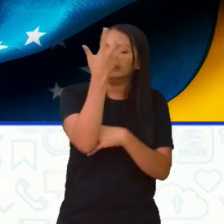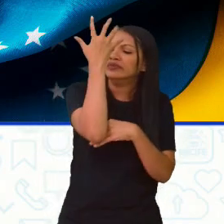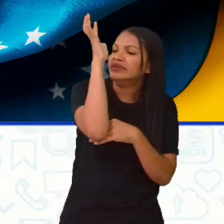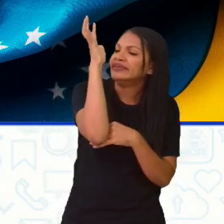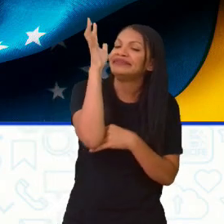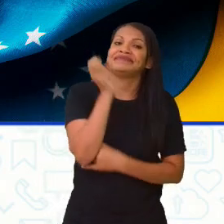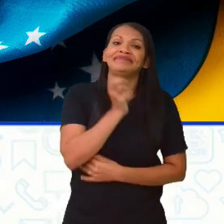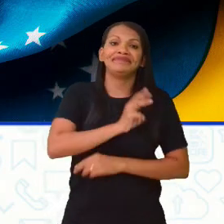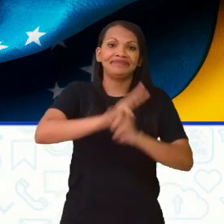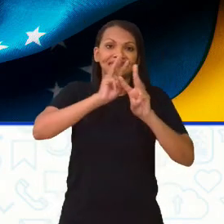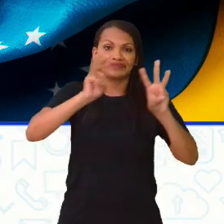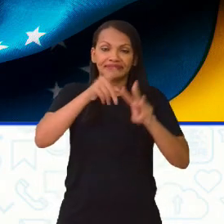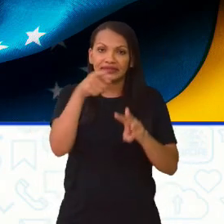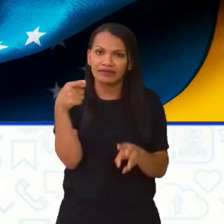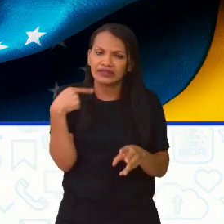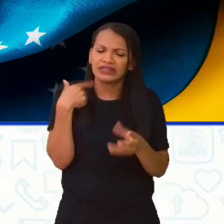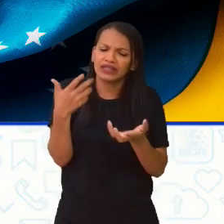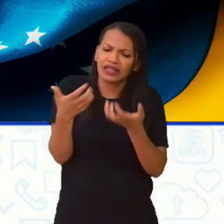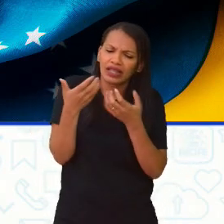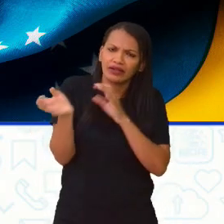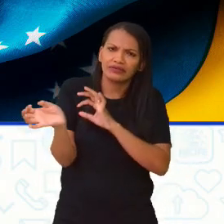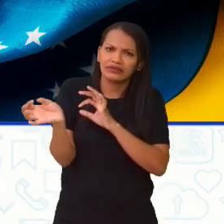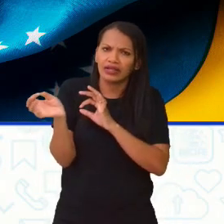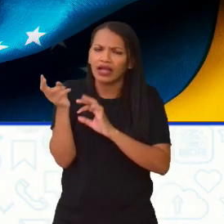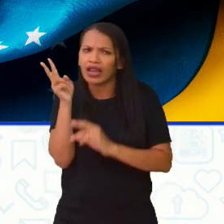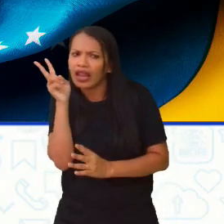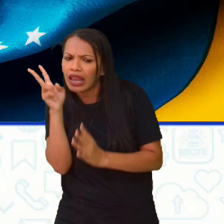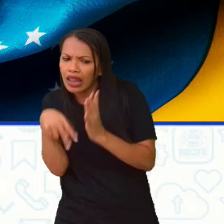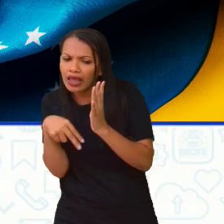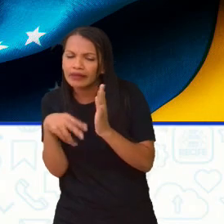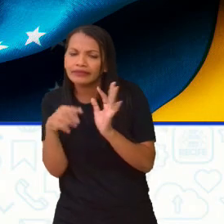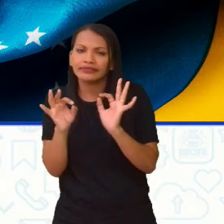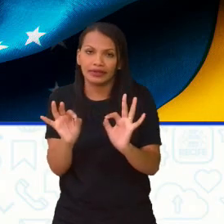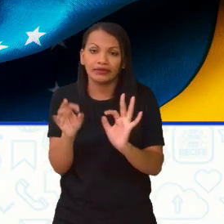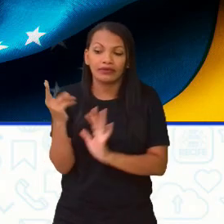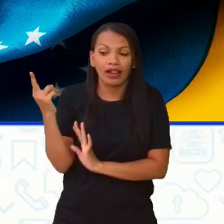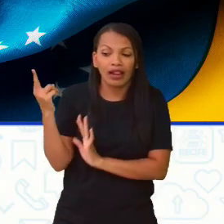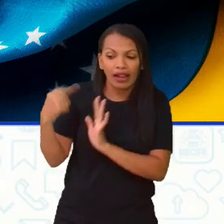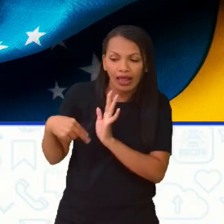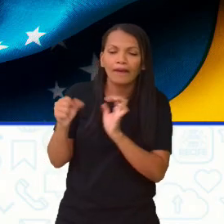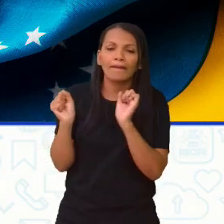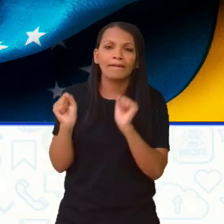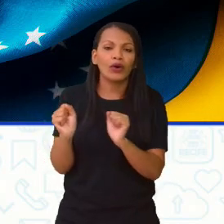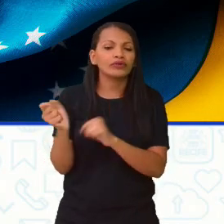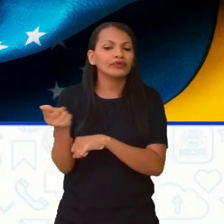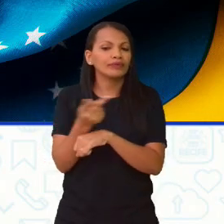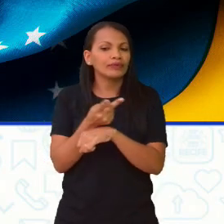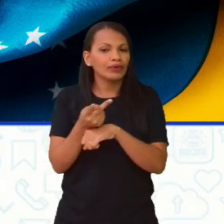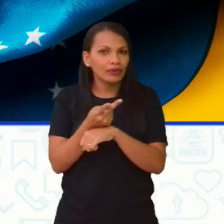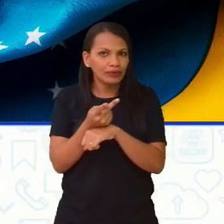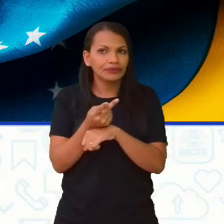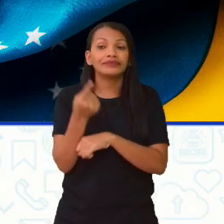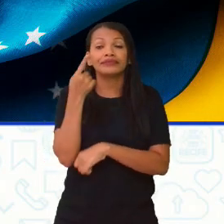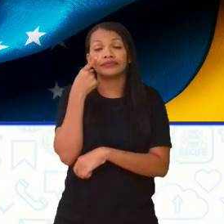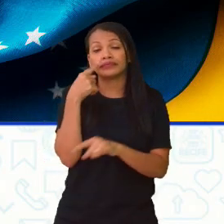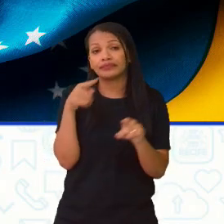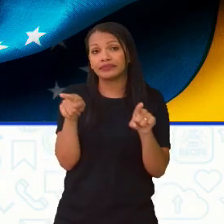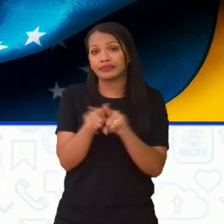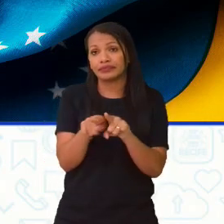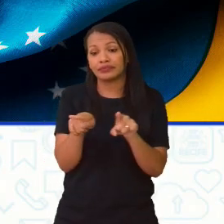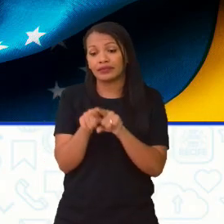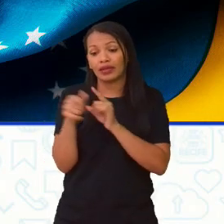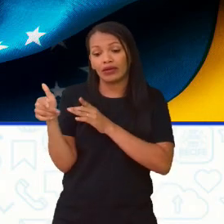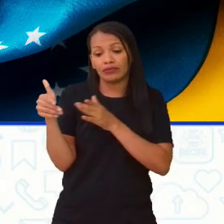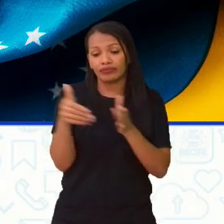vocês queiram ir lá assistir. Assistir não, a gente lê, tá certo? E aqui a gente tem o